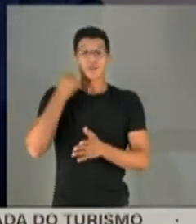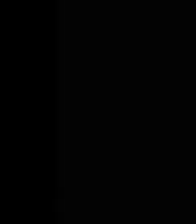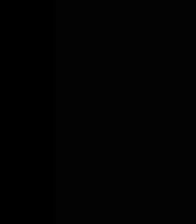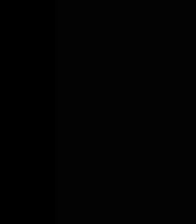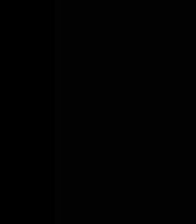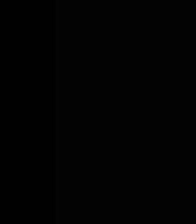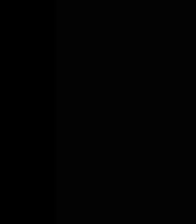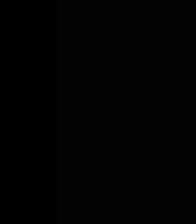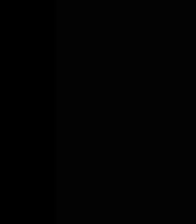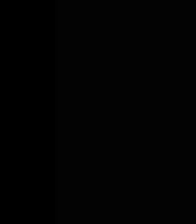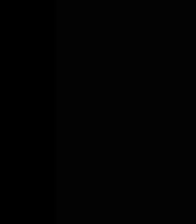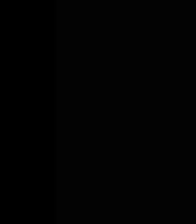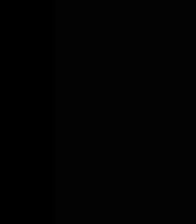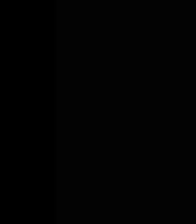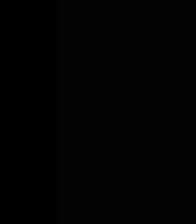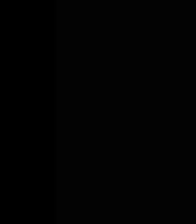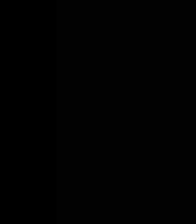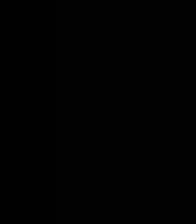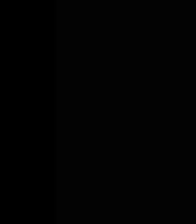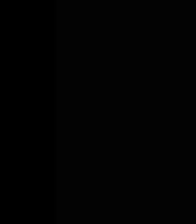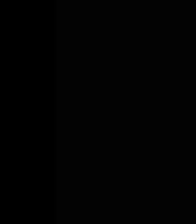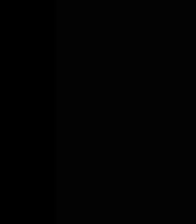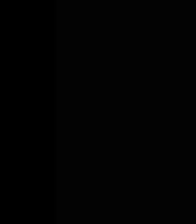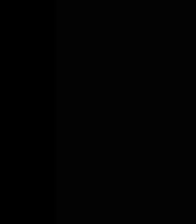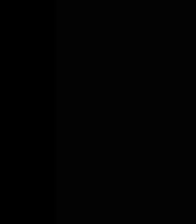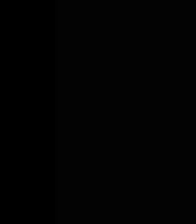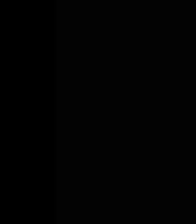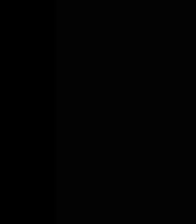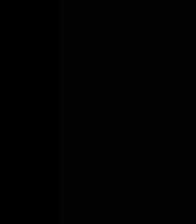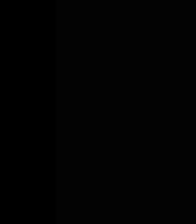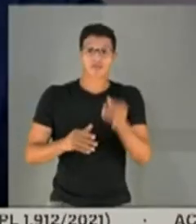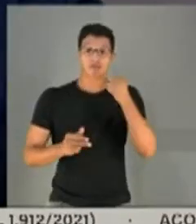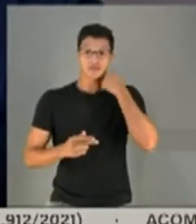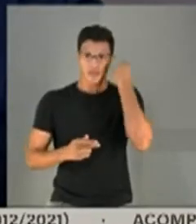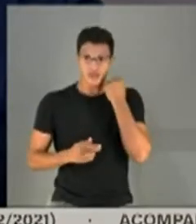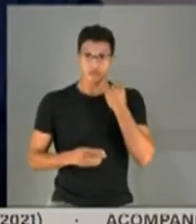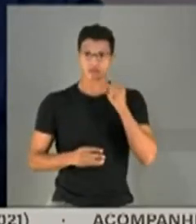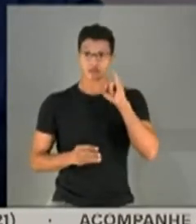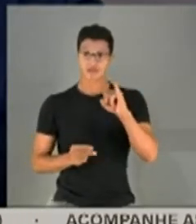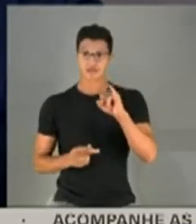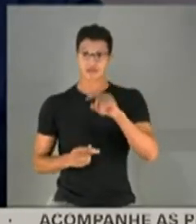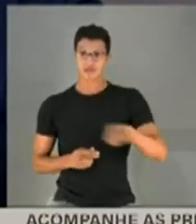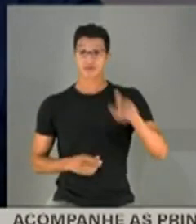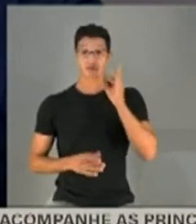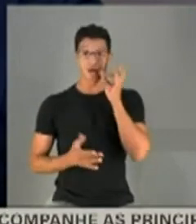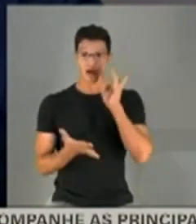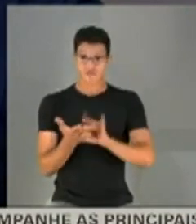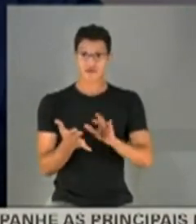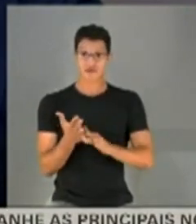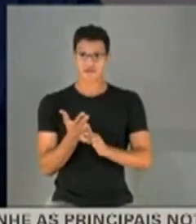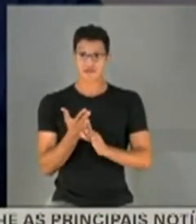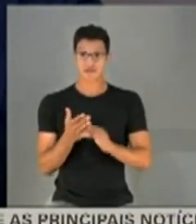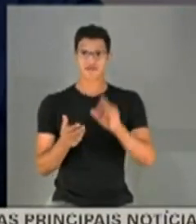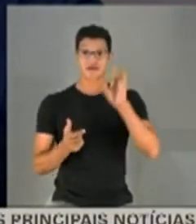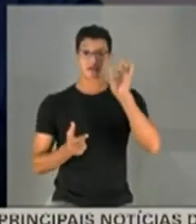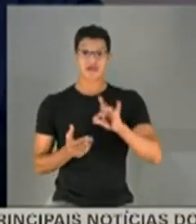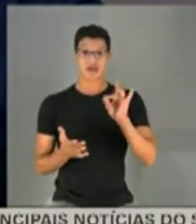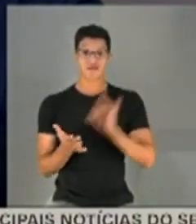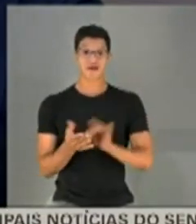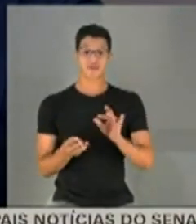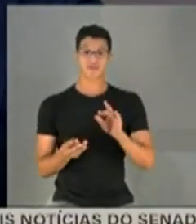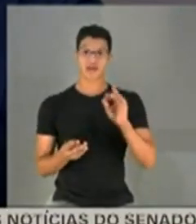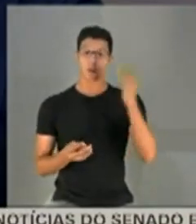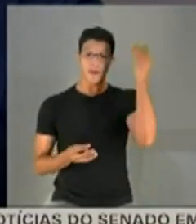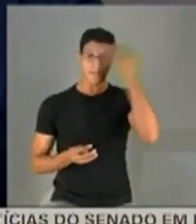fatos. Corte rápido. Faca. É tramontina. A senhora reafirma isso. Sim, isso é uma